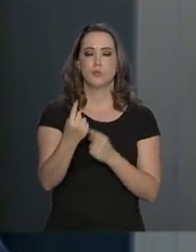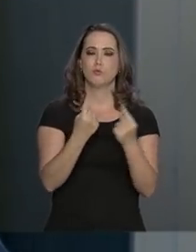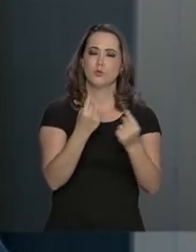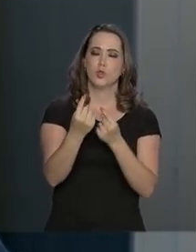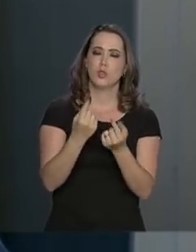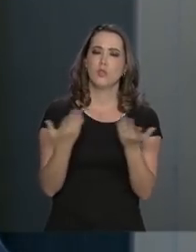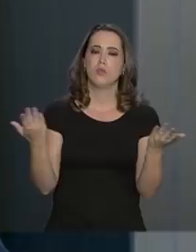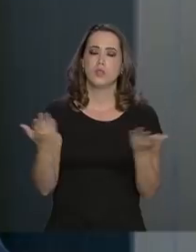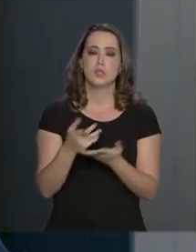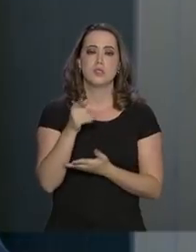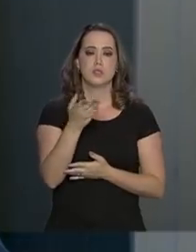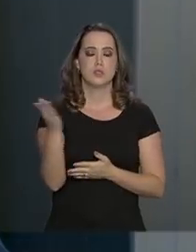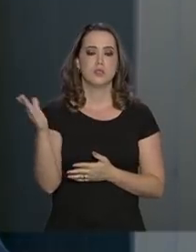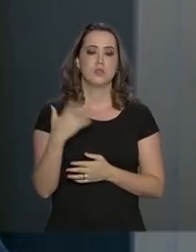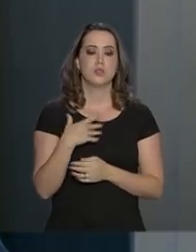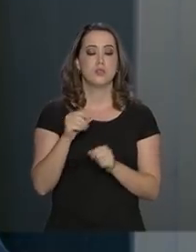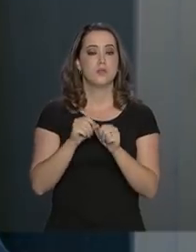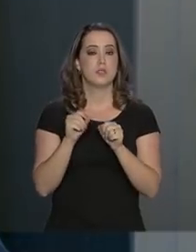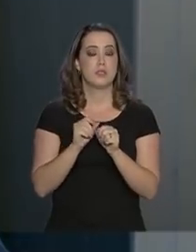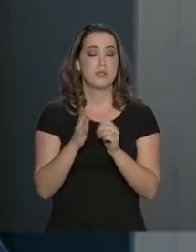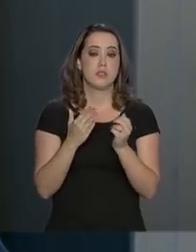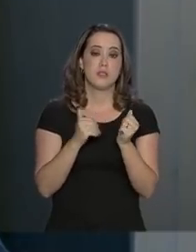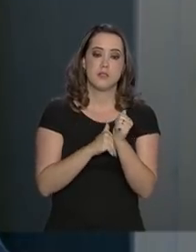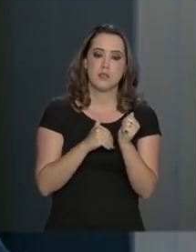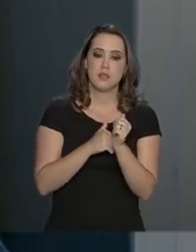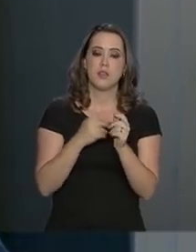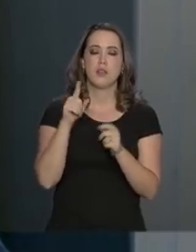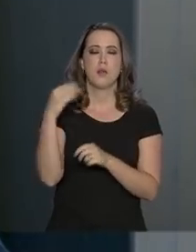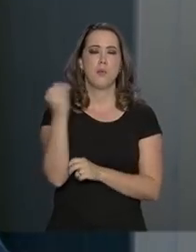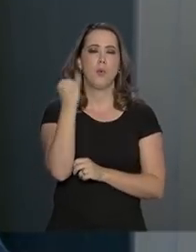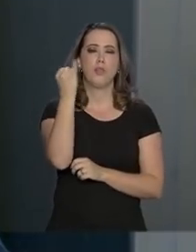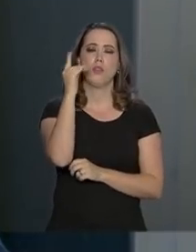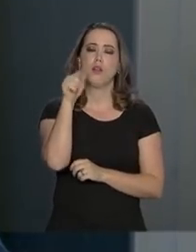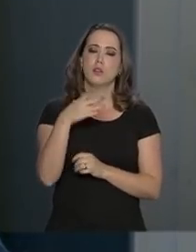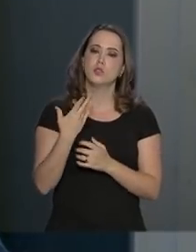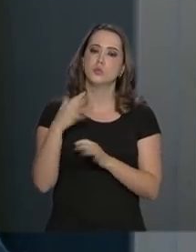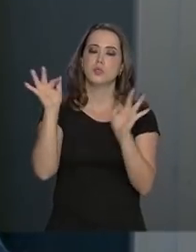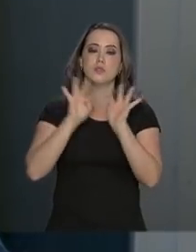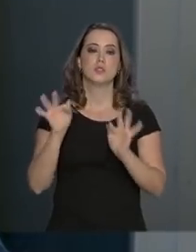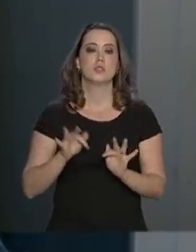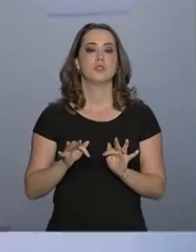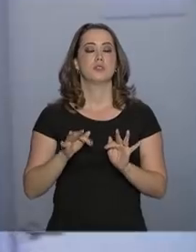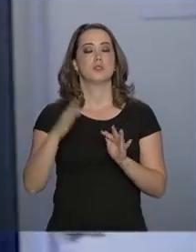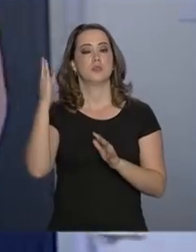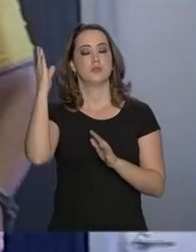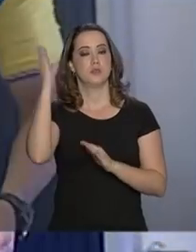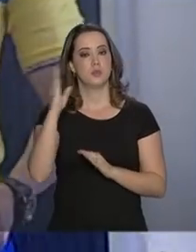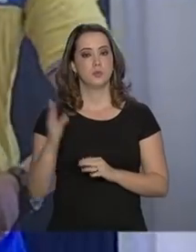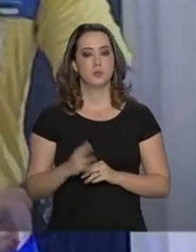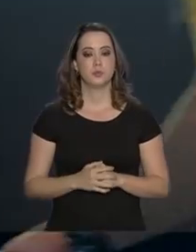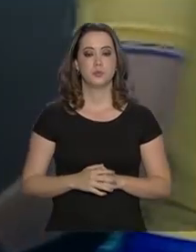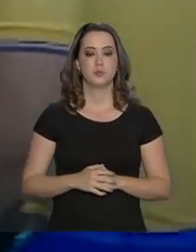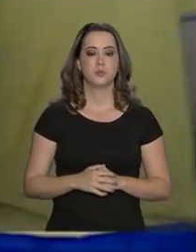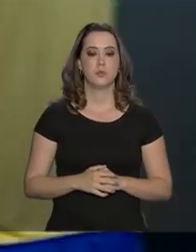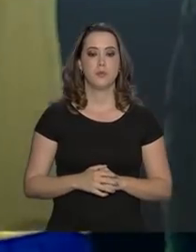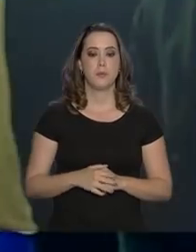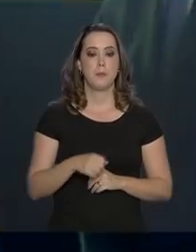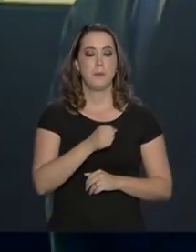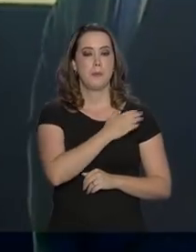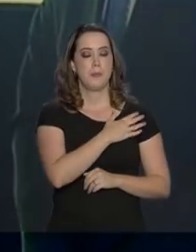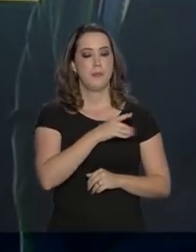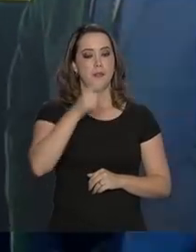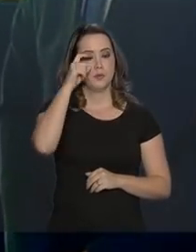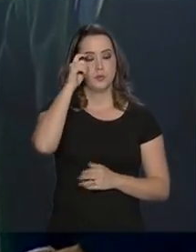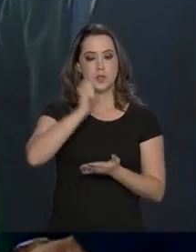cumpre de forma anônima é fundamental para a felicidade dos lares brasileiros. Hamilton Mourão recebeu uma